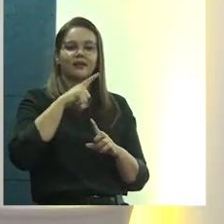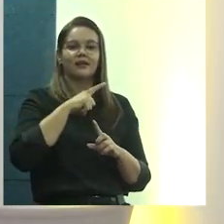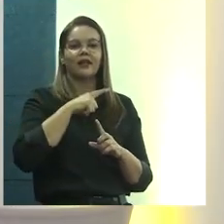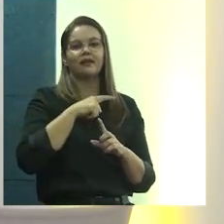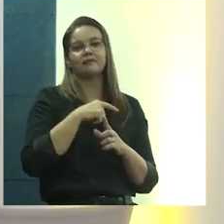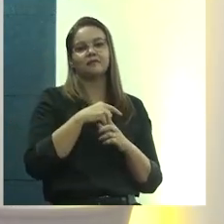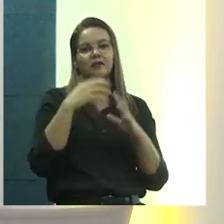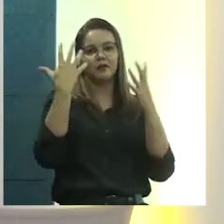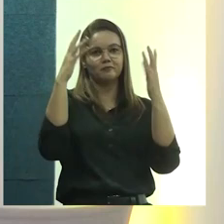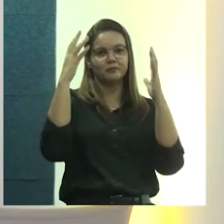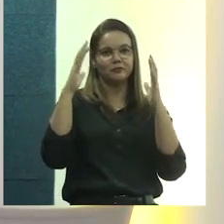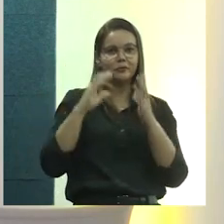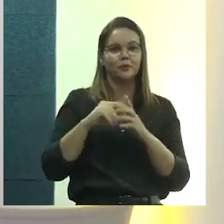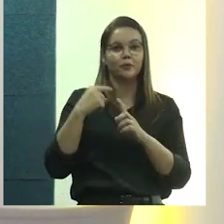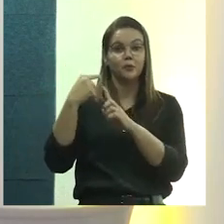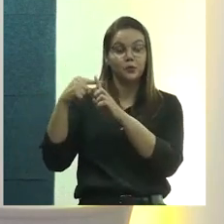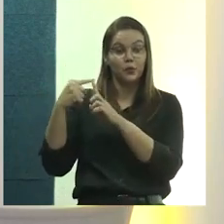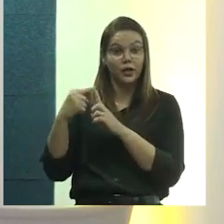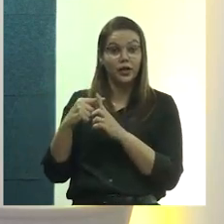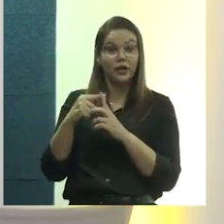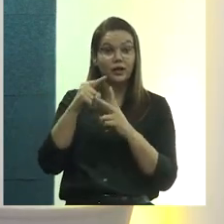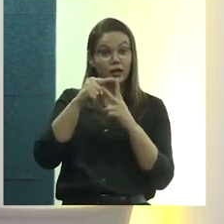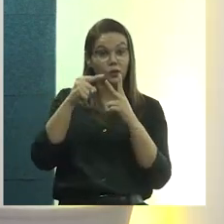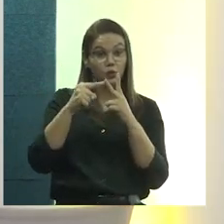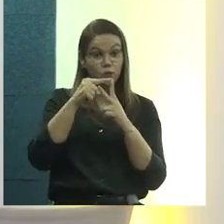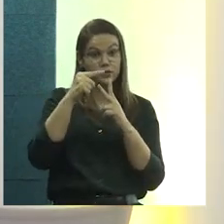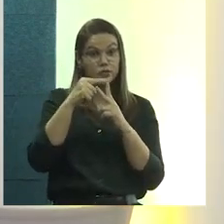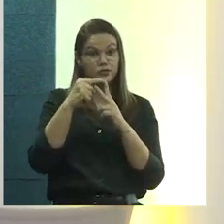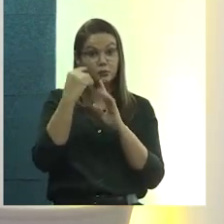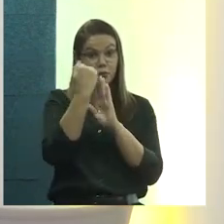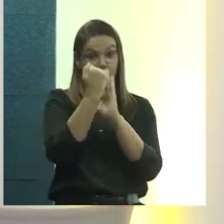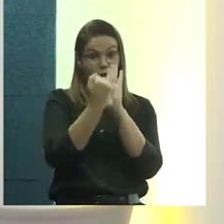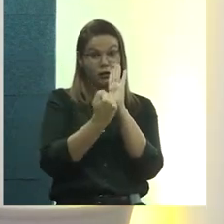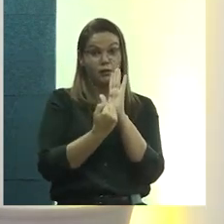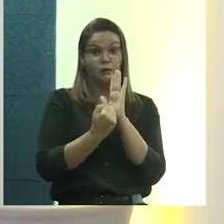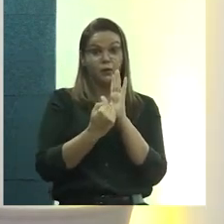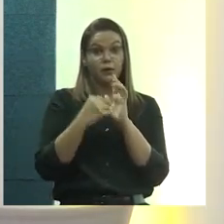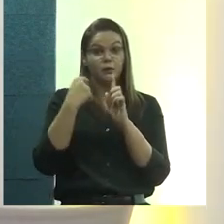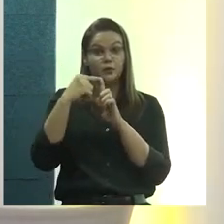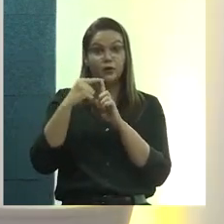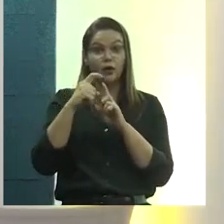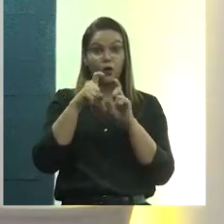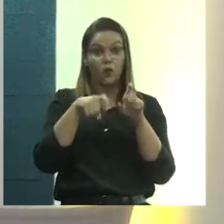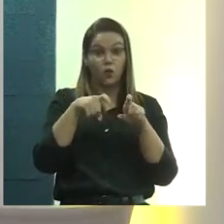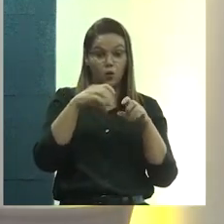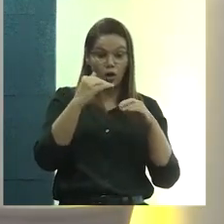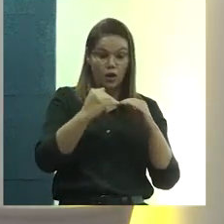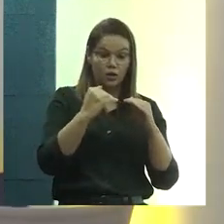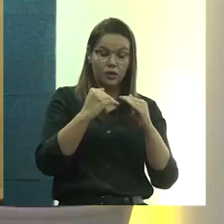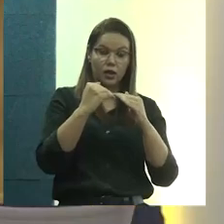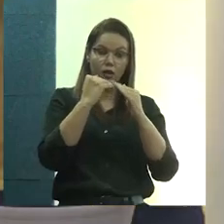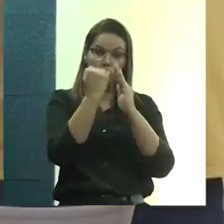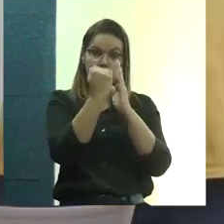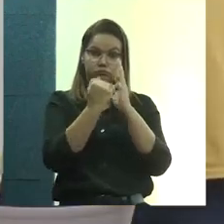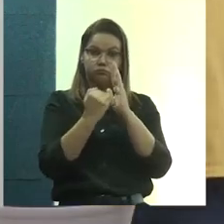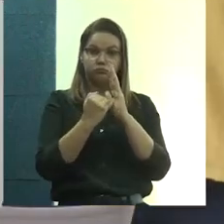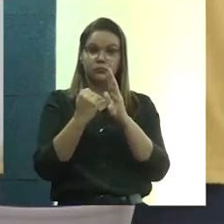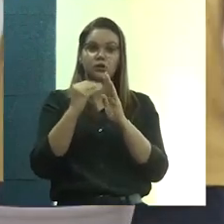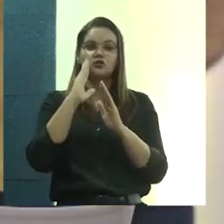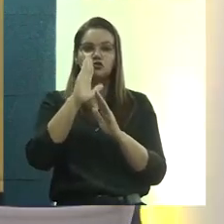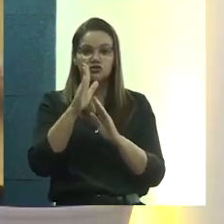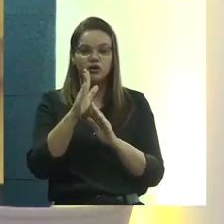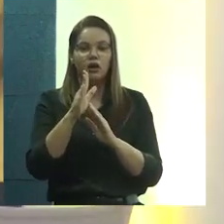conservação, né? Do IPHAN. São dois programas, o canteiro modelo de conservação, ele já está